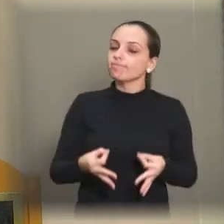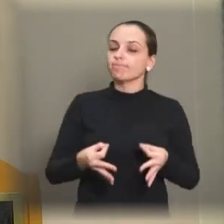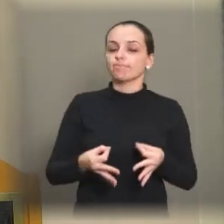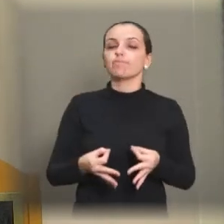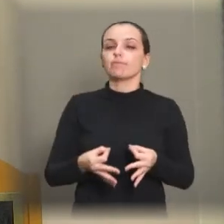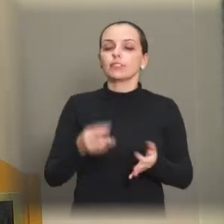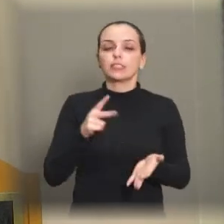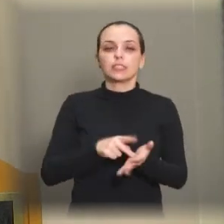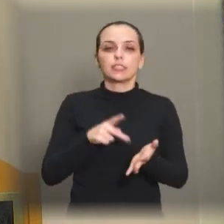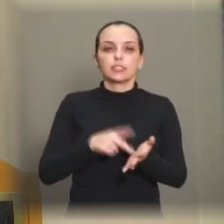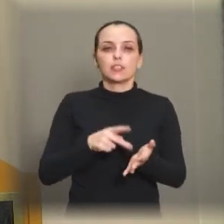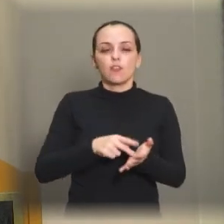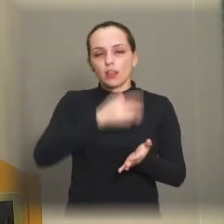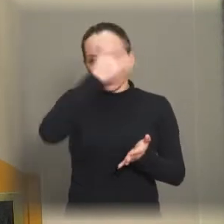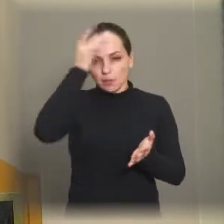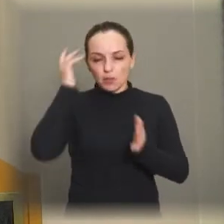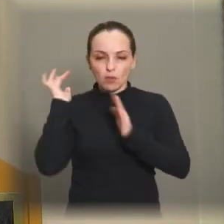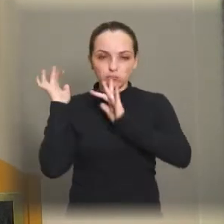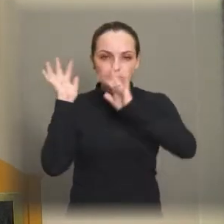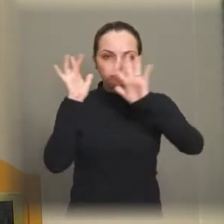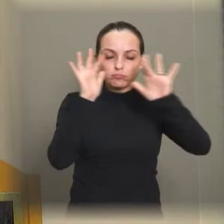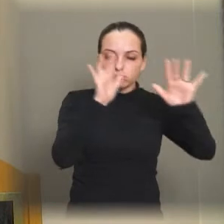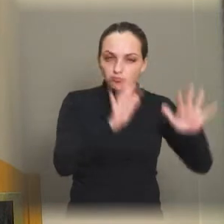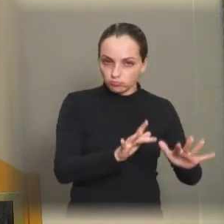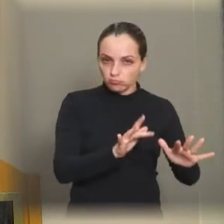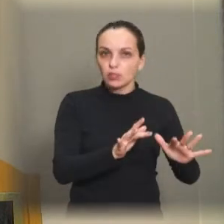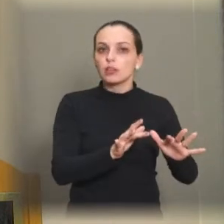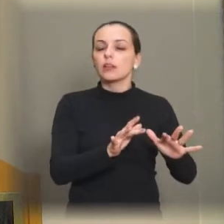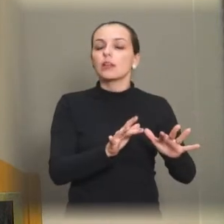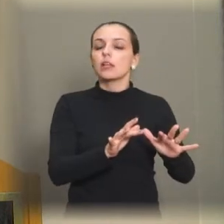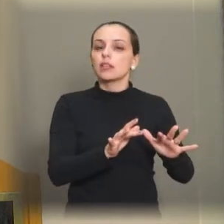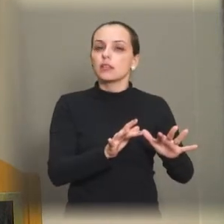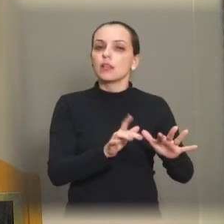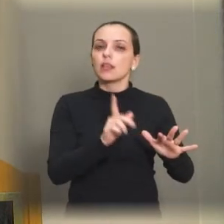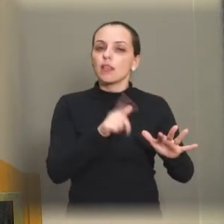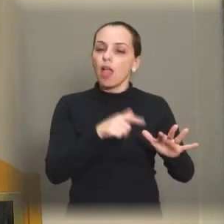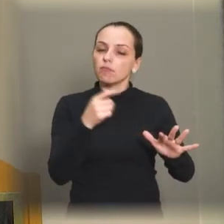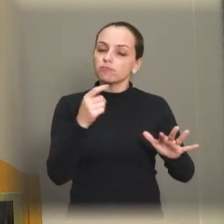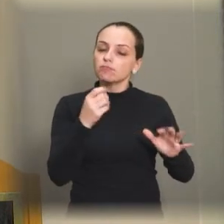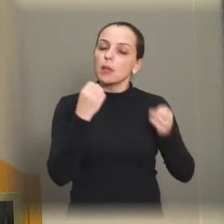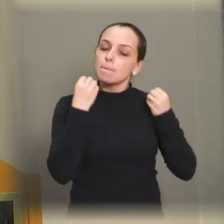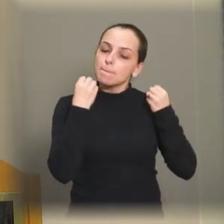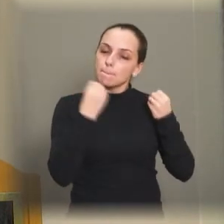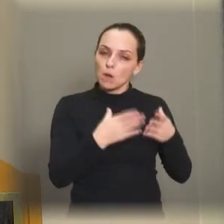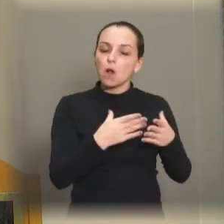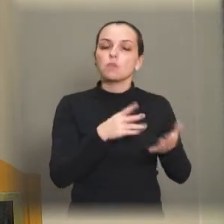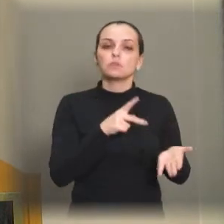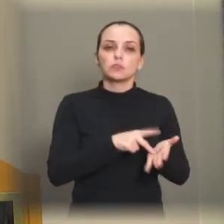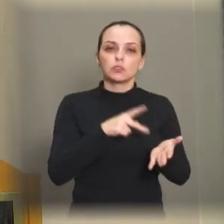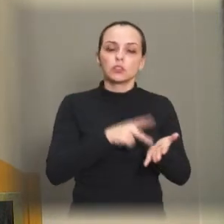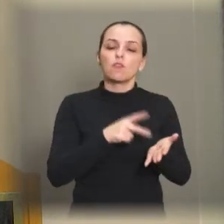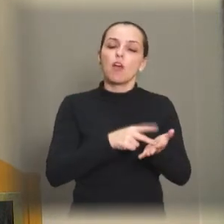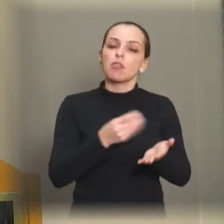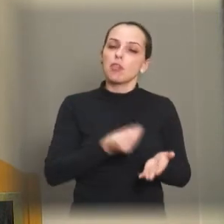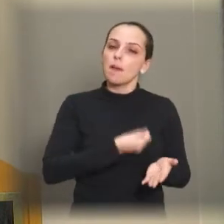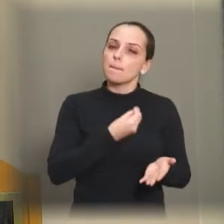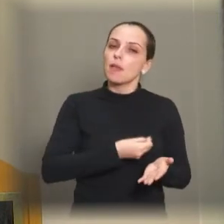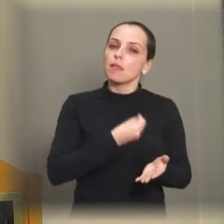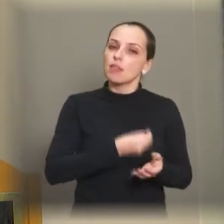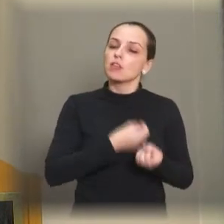nossos araraquarense. E posso dizer que valeu muito a pena estar presente.